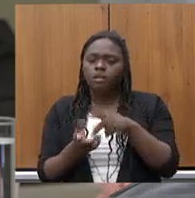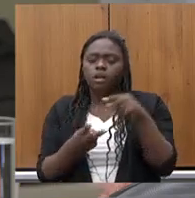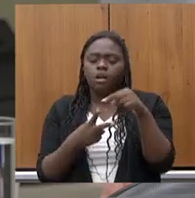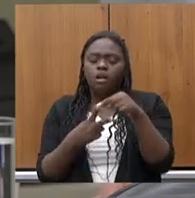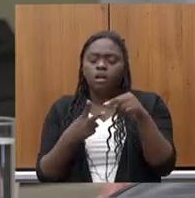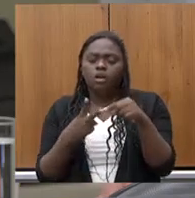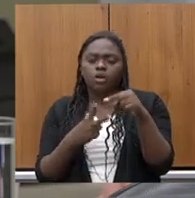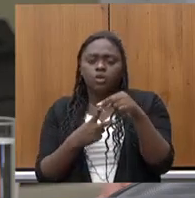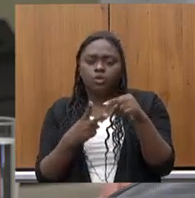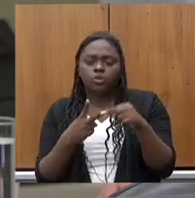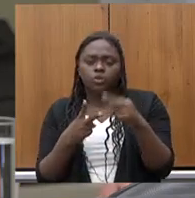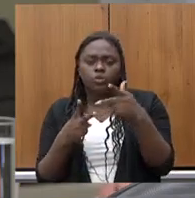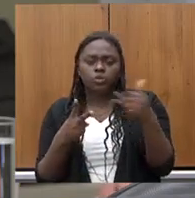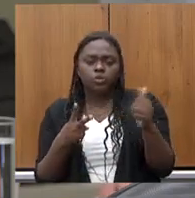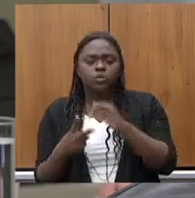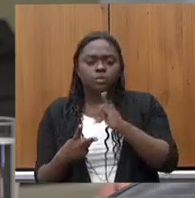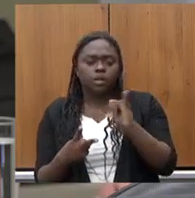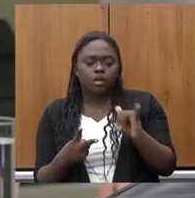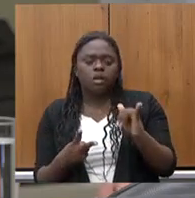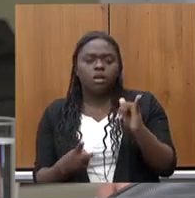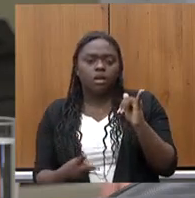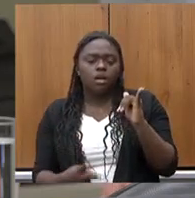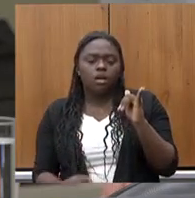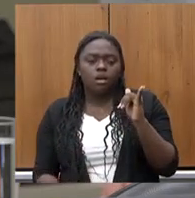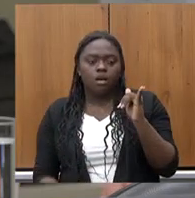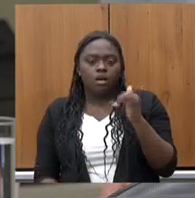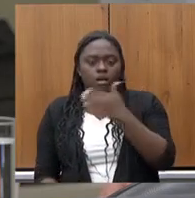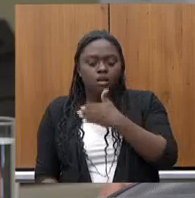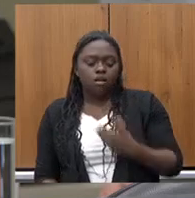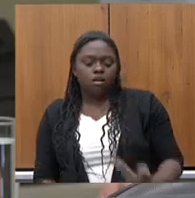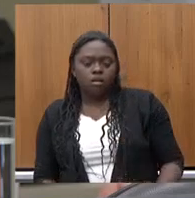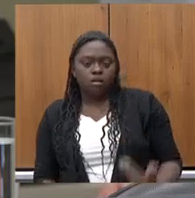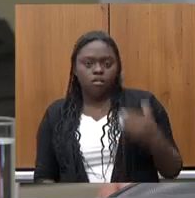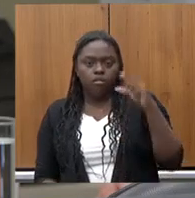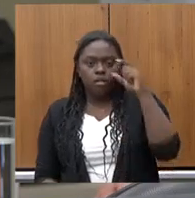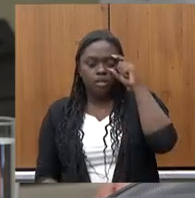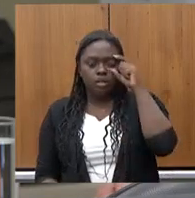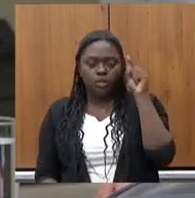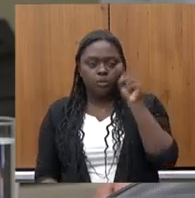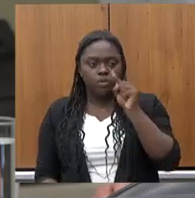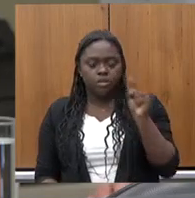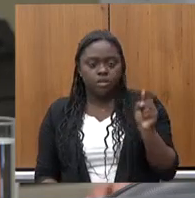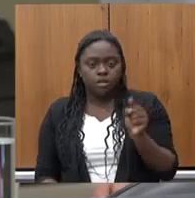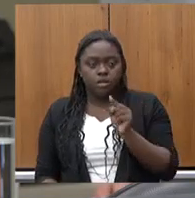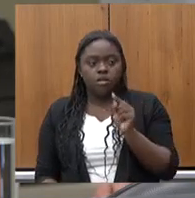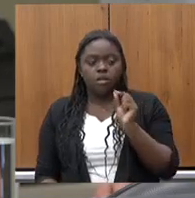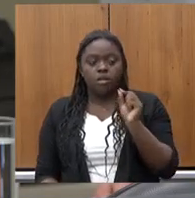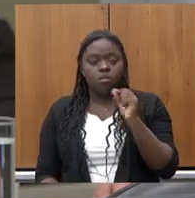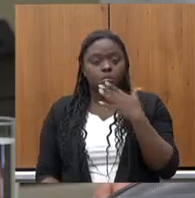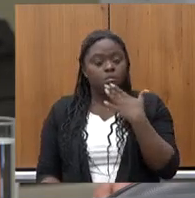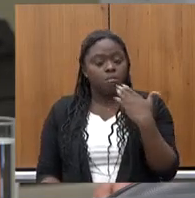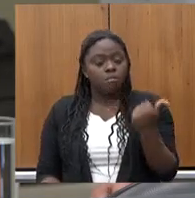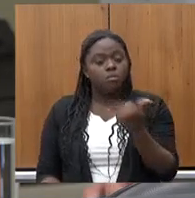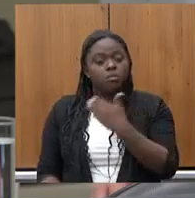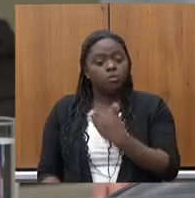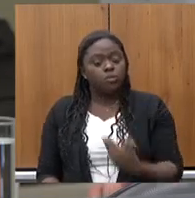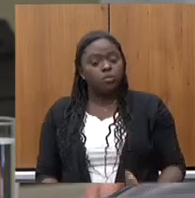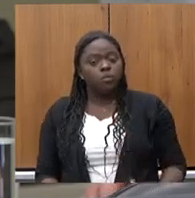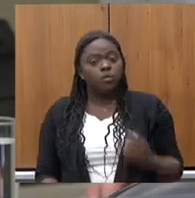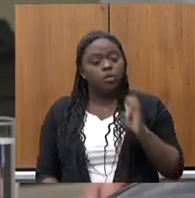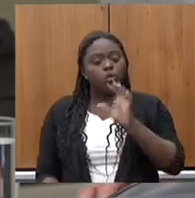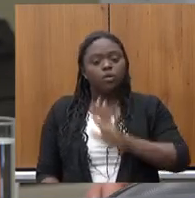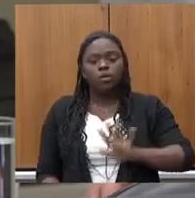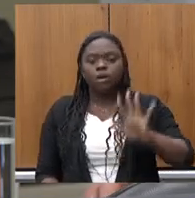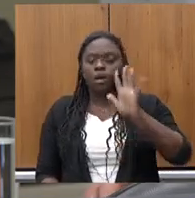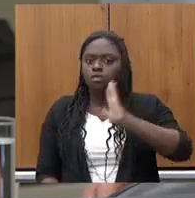ressalvas ao governo Zema que é é ainda né que foi o melhor governo que esse estado já teve